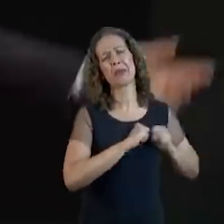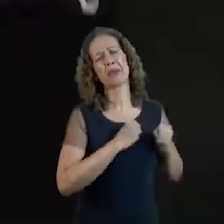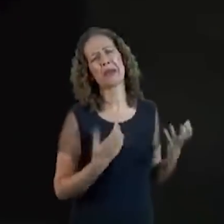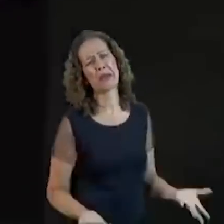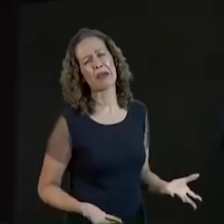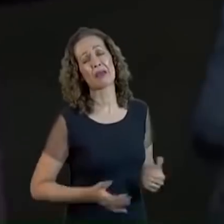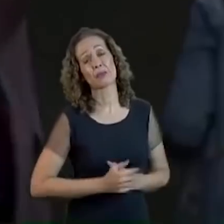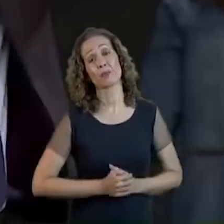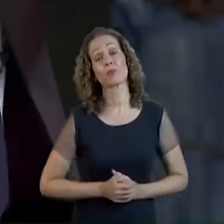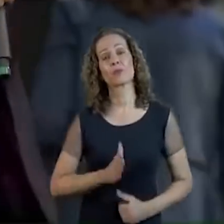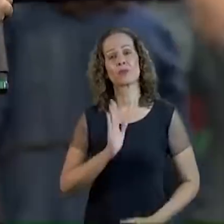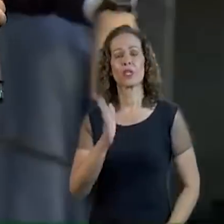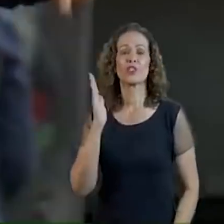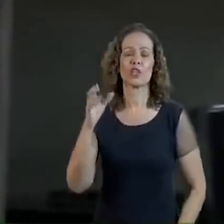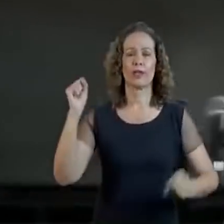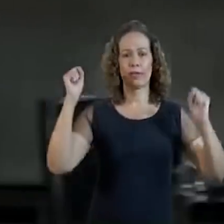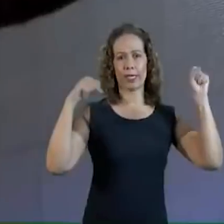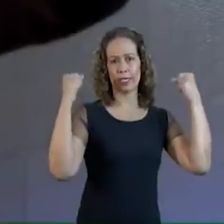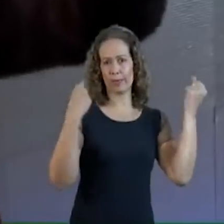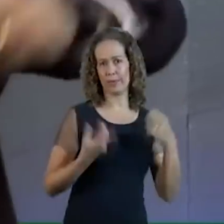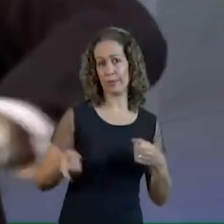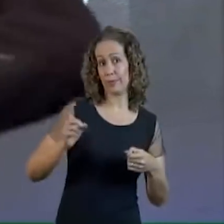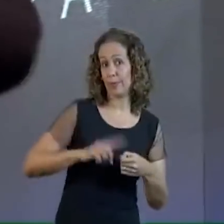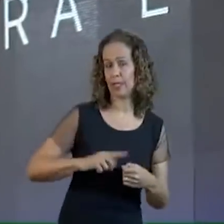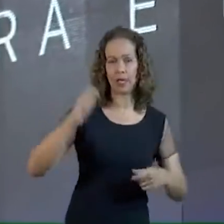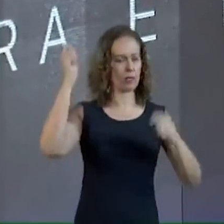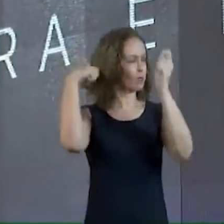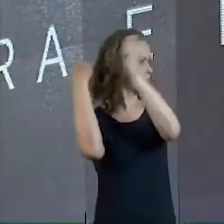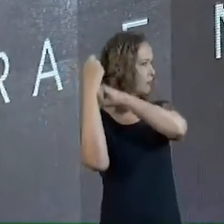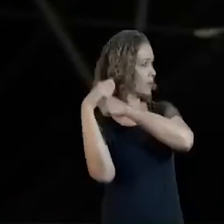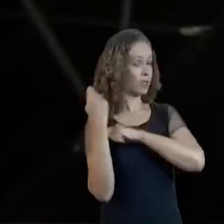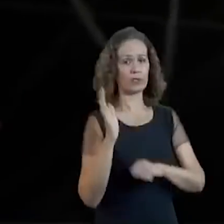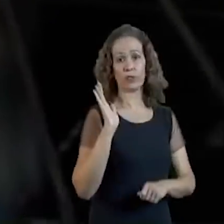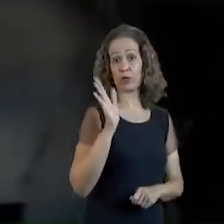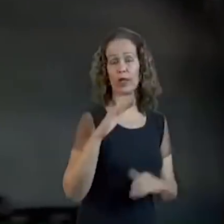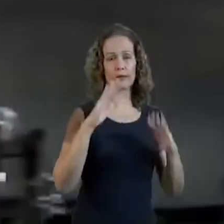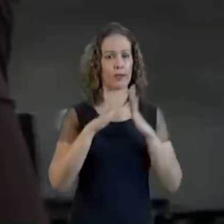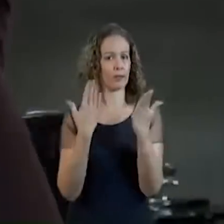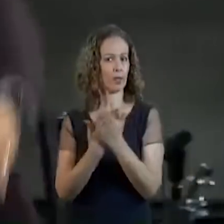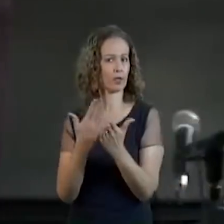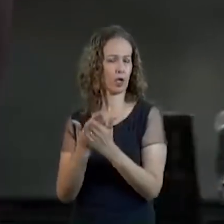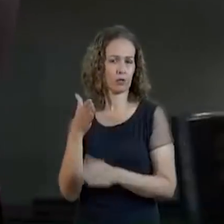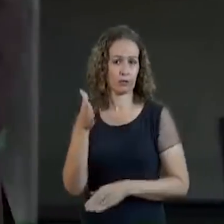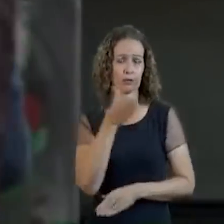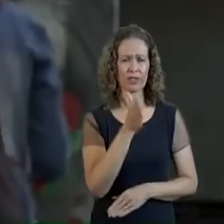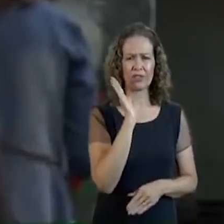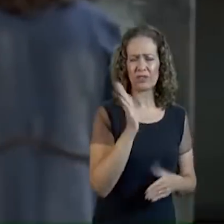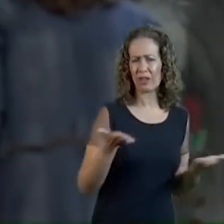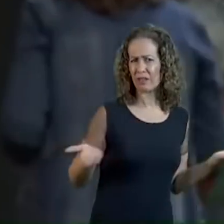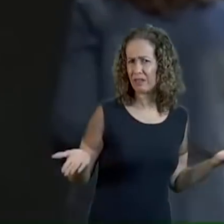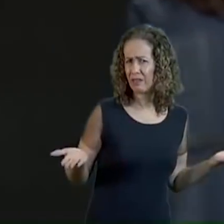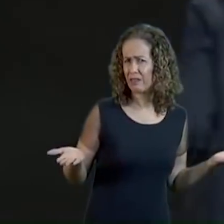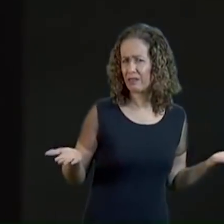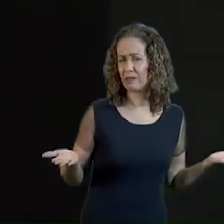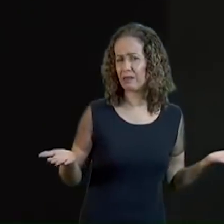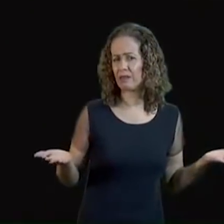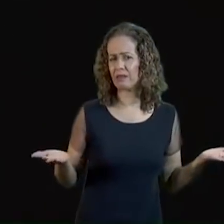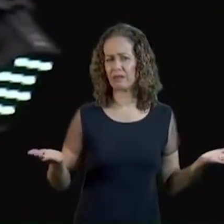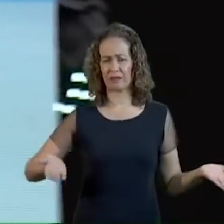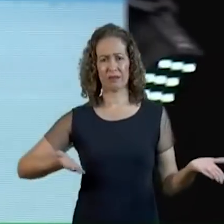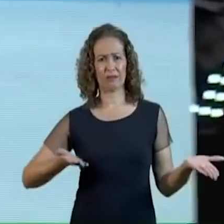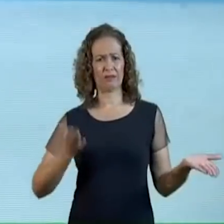Mas já foi para a academia de novo Já foi para o salão Beleza Já foi para a escola Já foi Para o